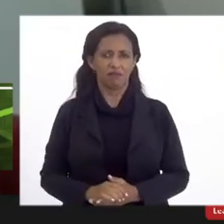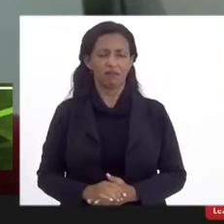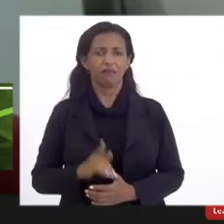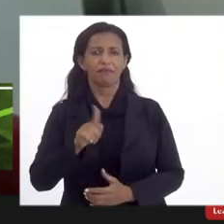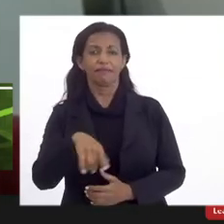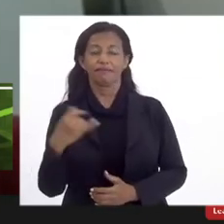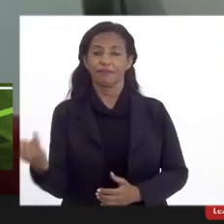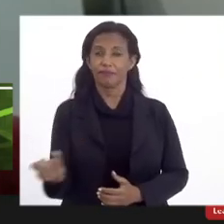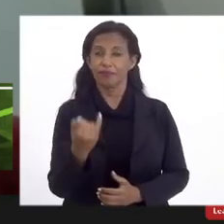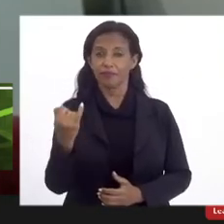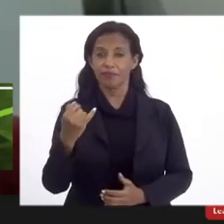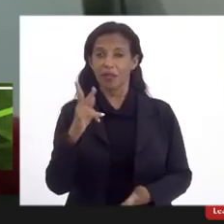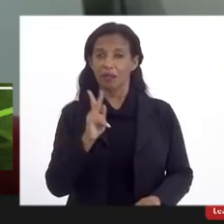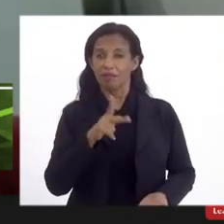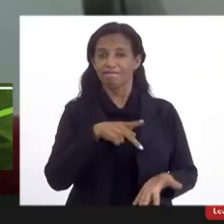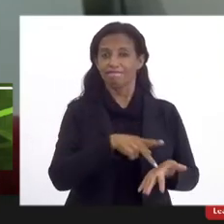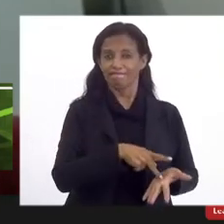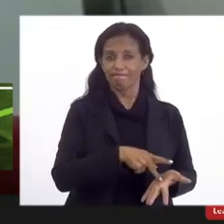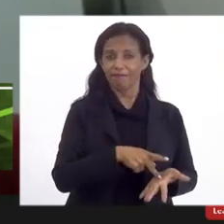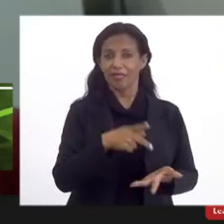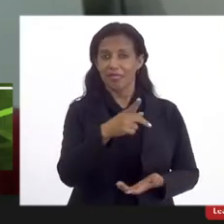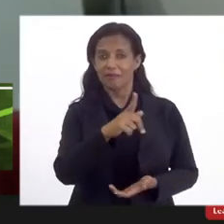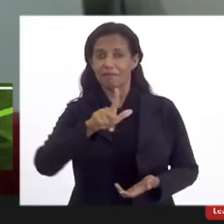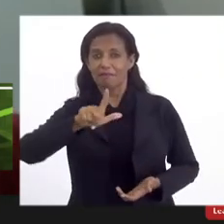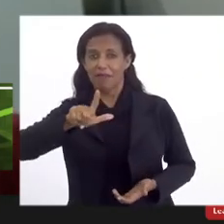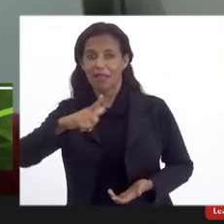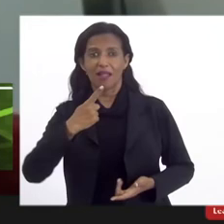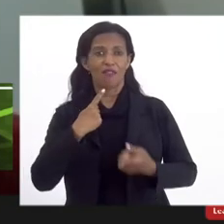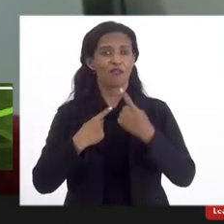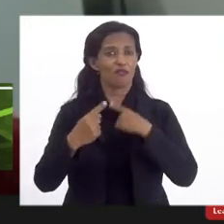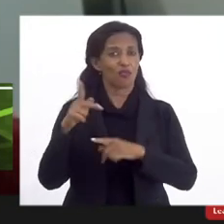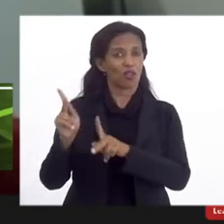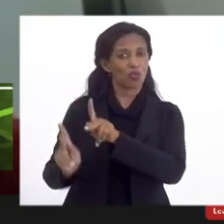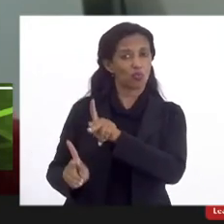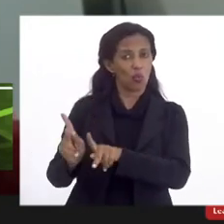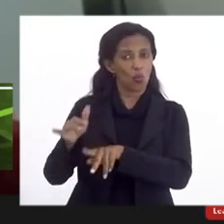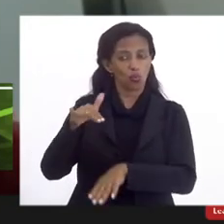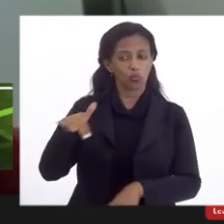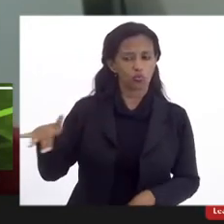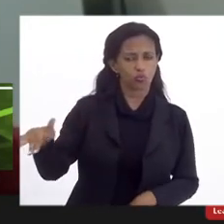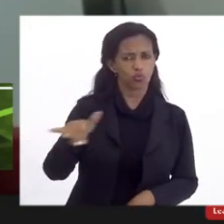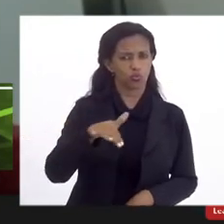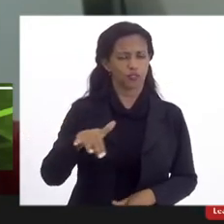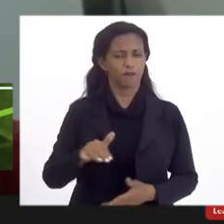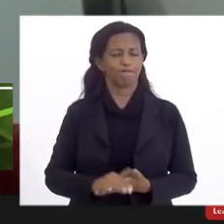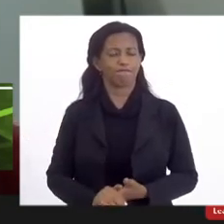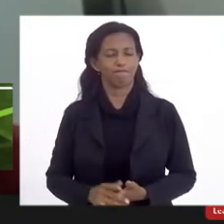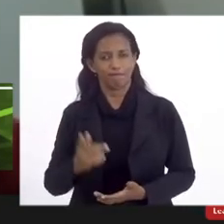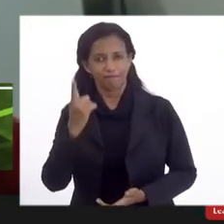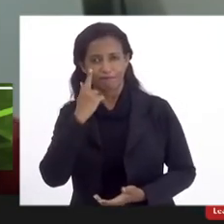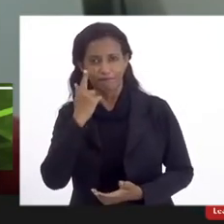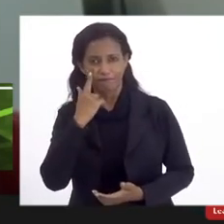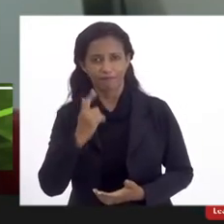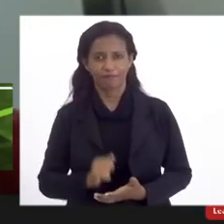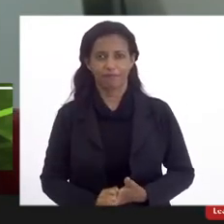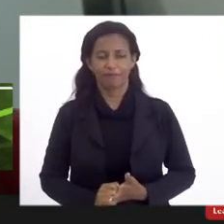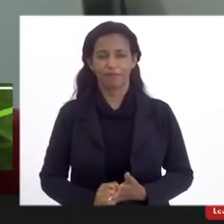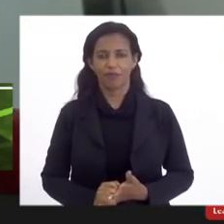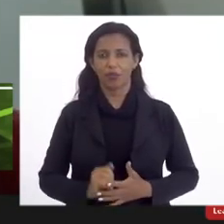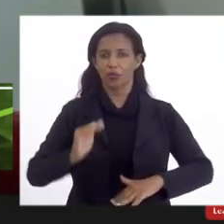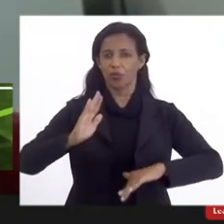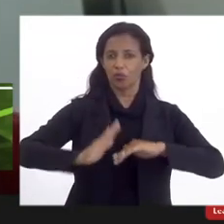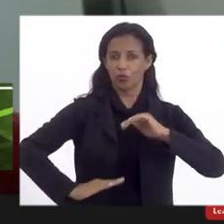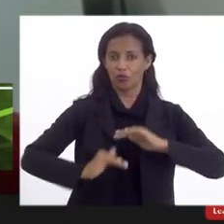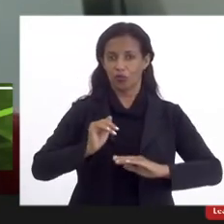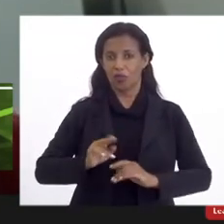muito importante registrar que este PL é a vontade do povo. Vejamos, os docentes